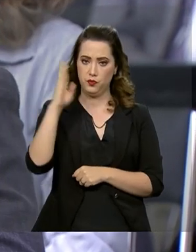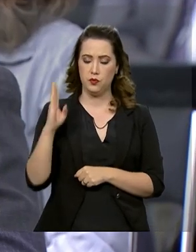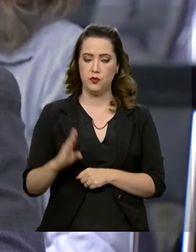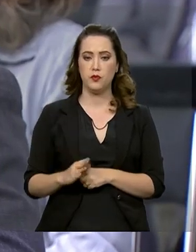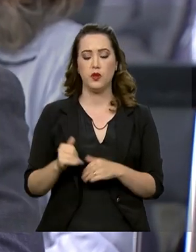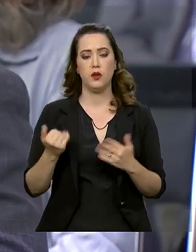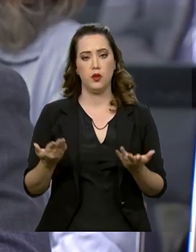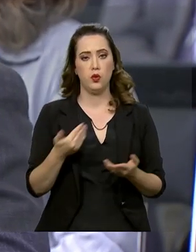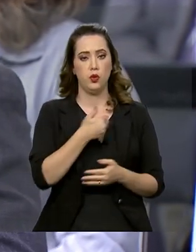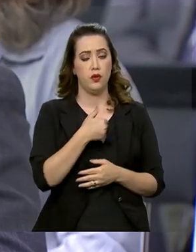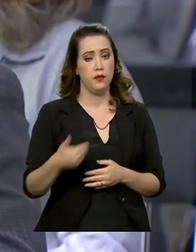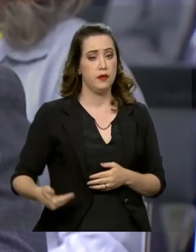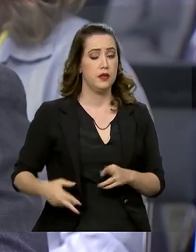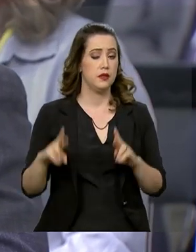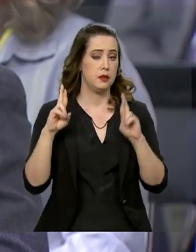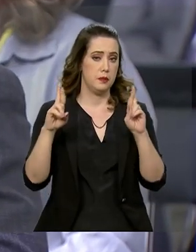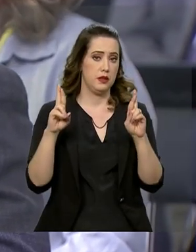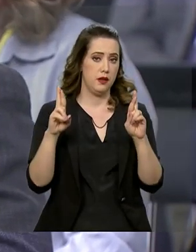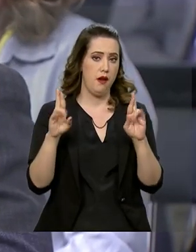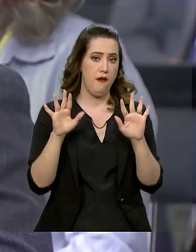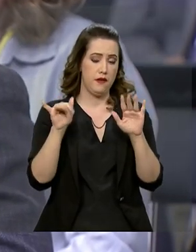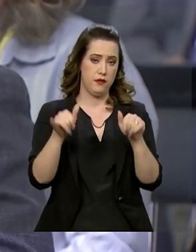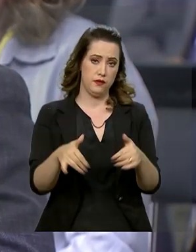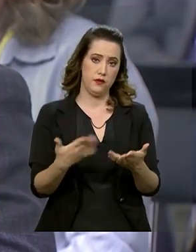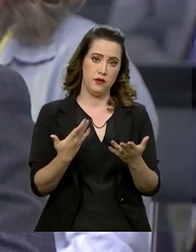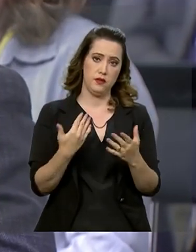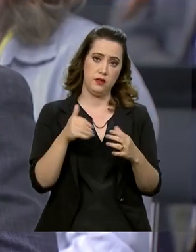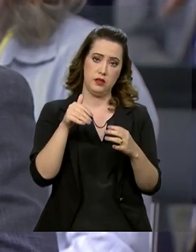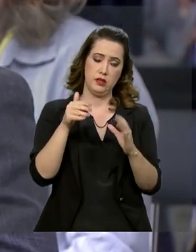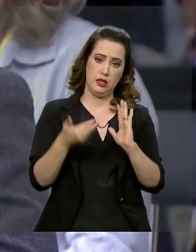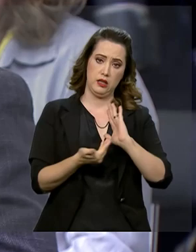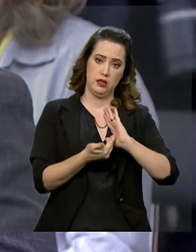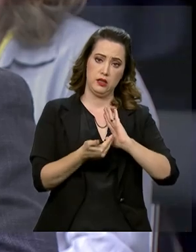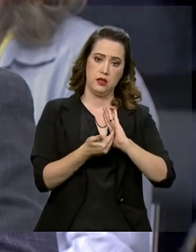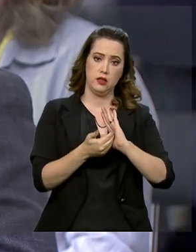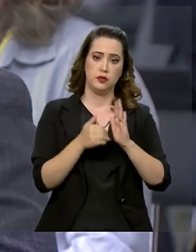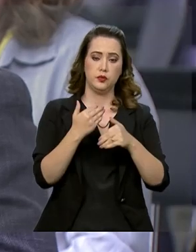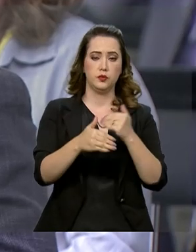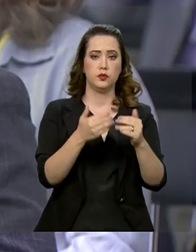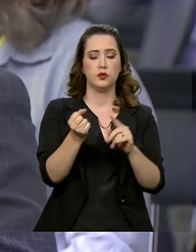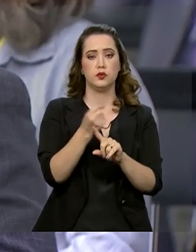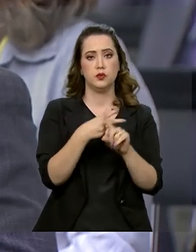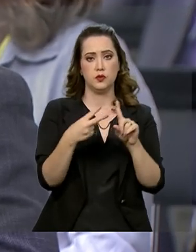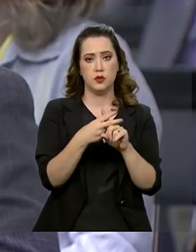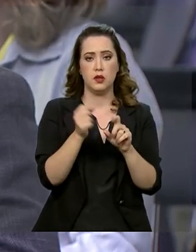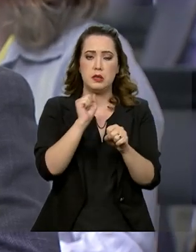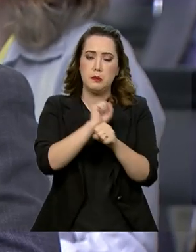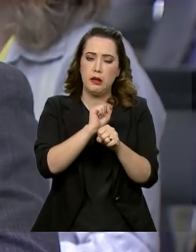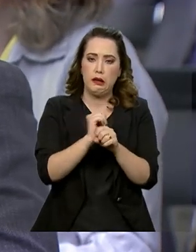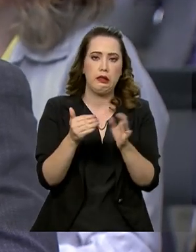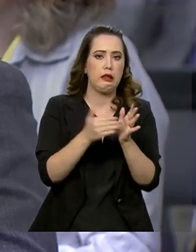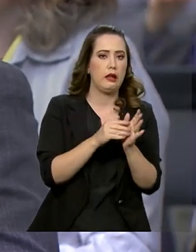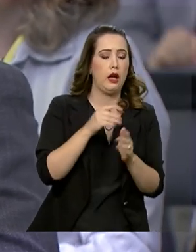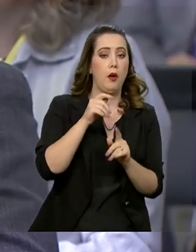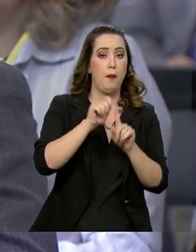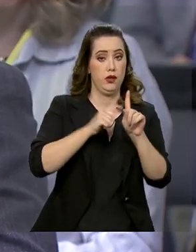Bom, o governo esperava concluir, pelo menos na Câmara, a tramitação da reforma da Previdência, isso vai ficar para agosto,